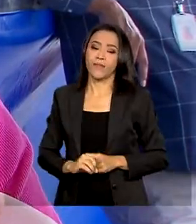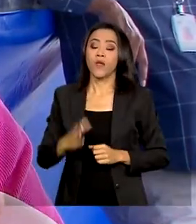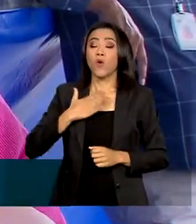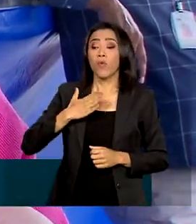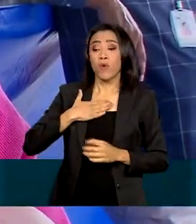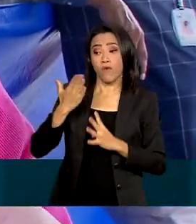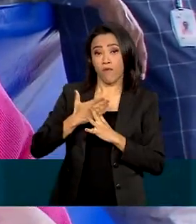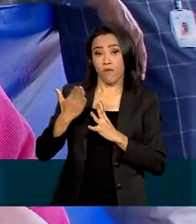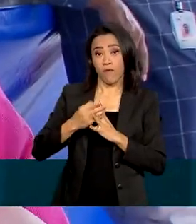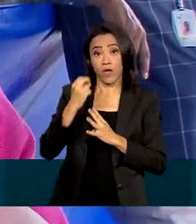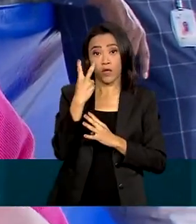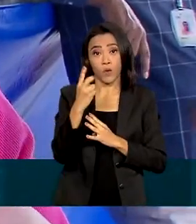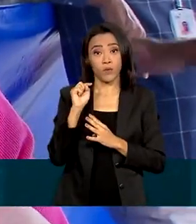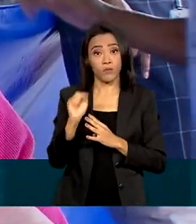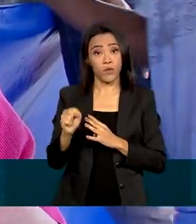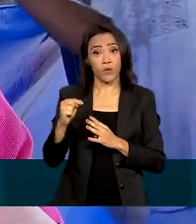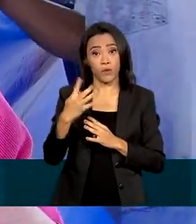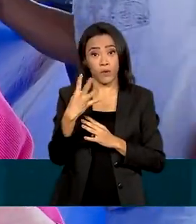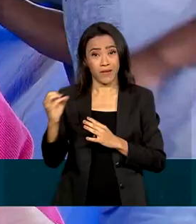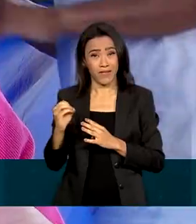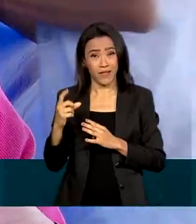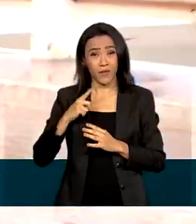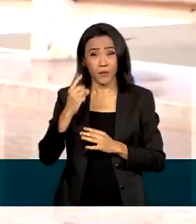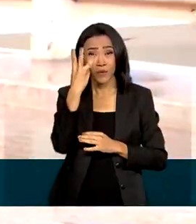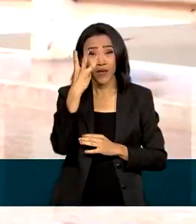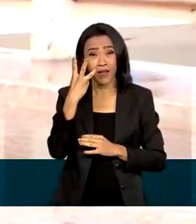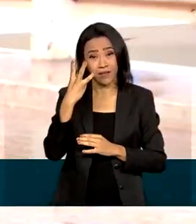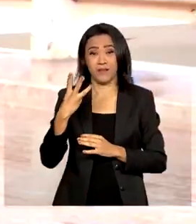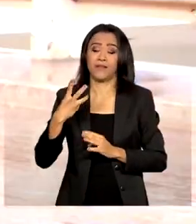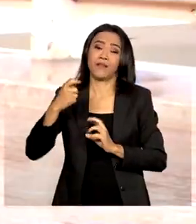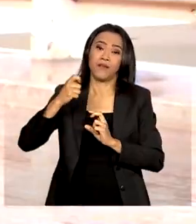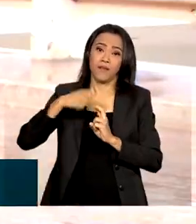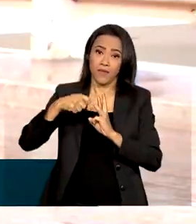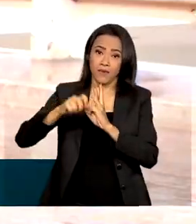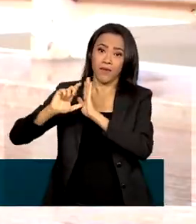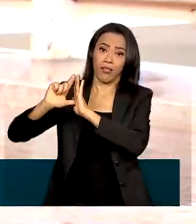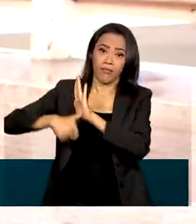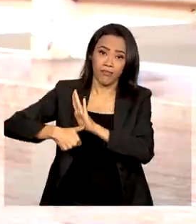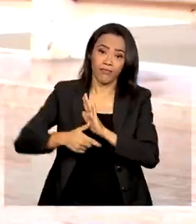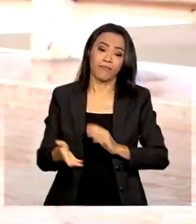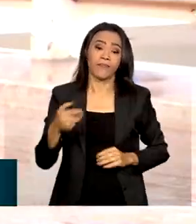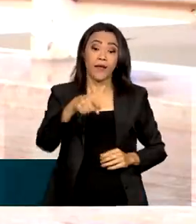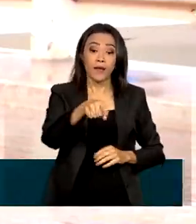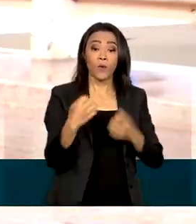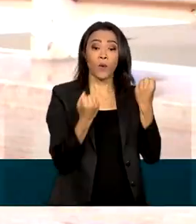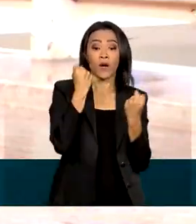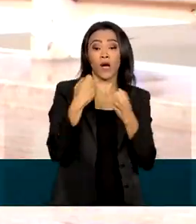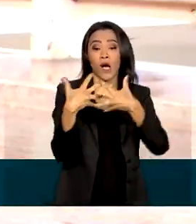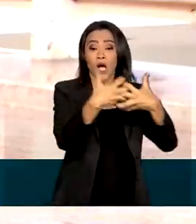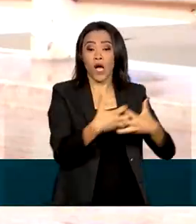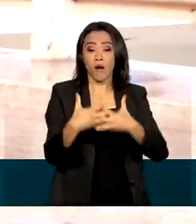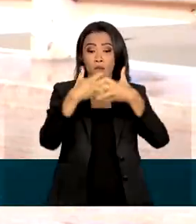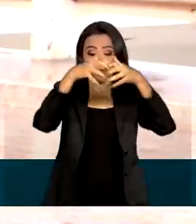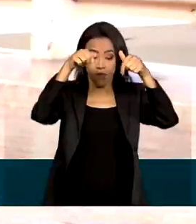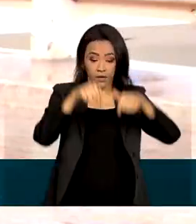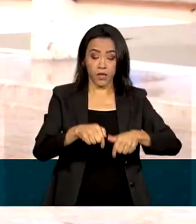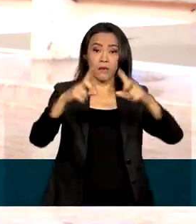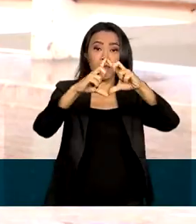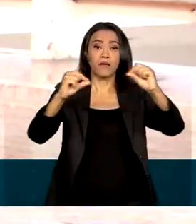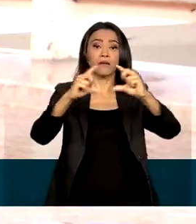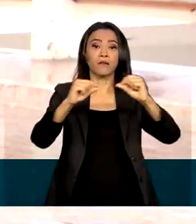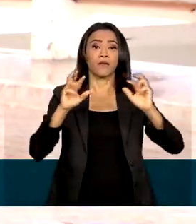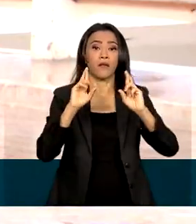prestação é 2,4 mil. Estou com três atrasadas. O caminhão azul da Caixa está estacionado aqui no centro de Brasília. Uma